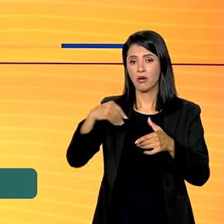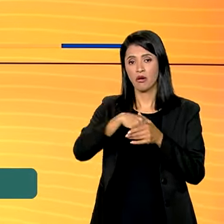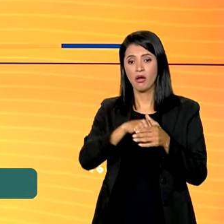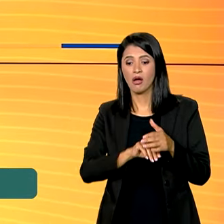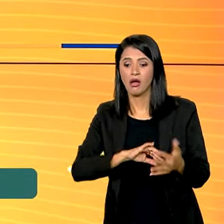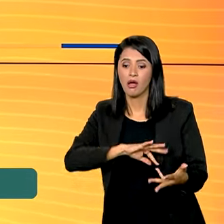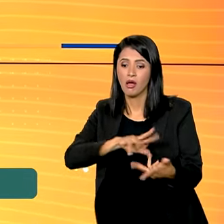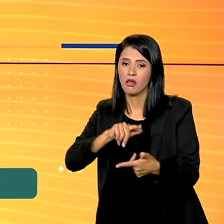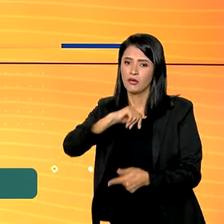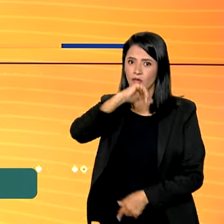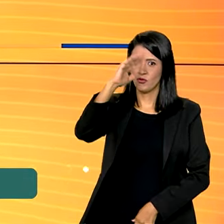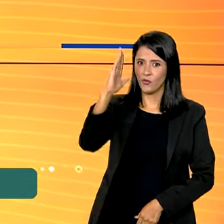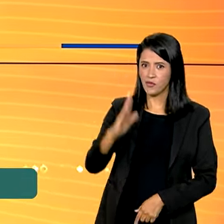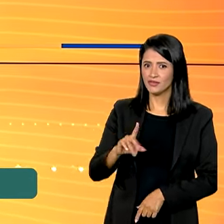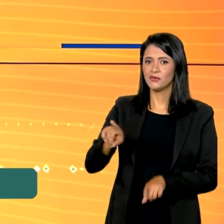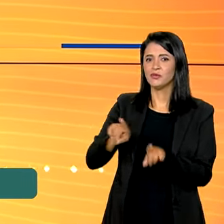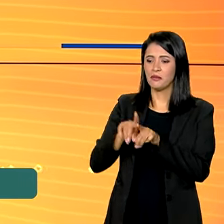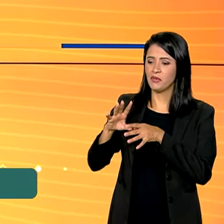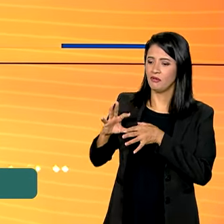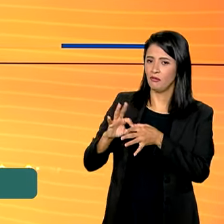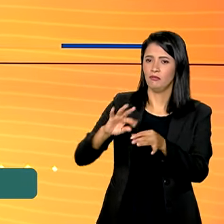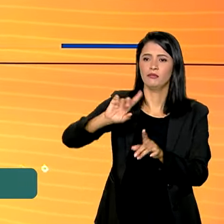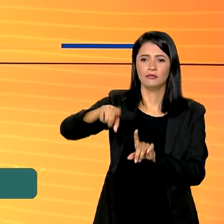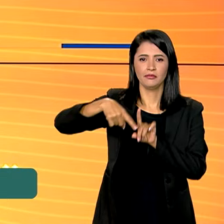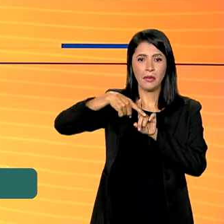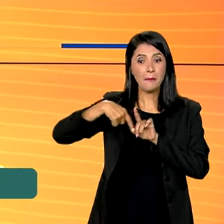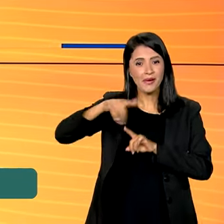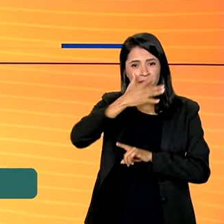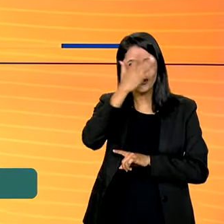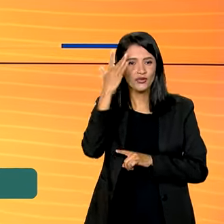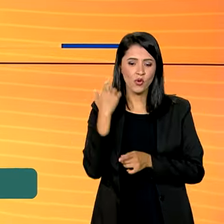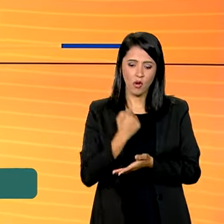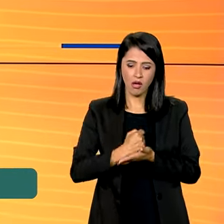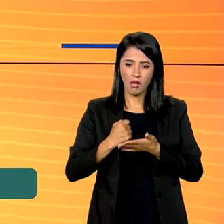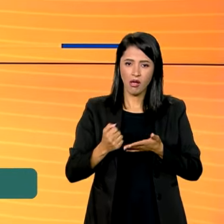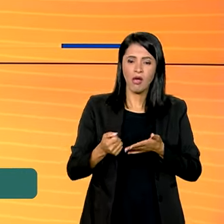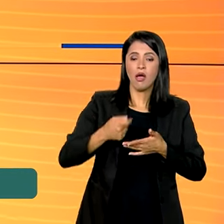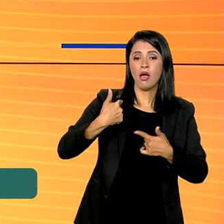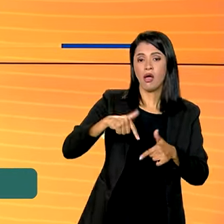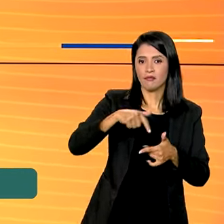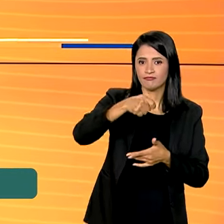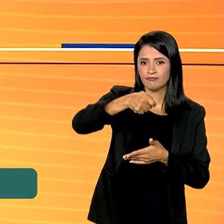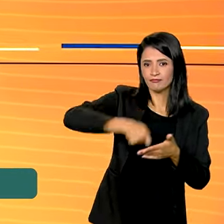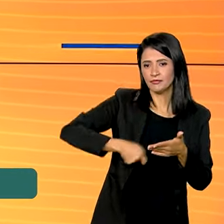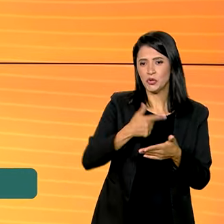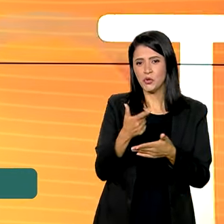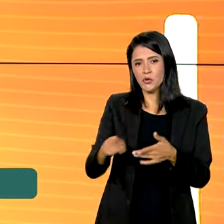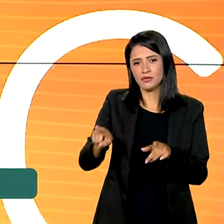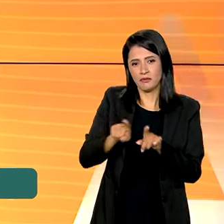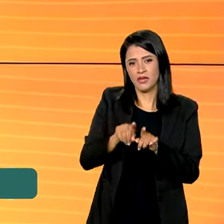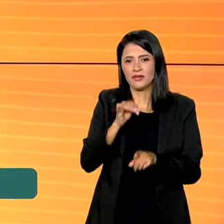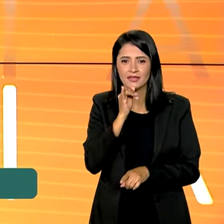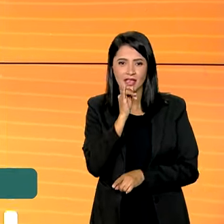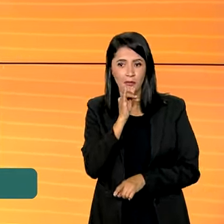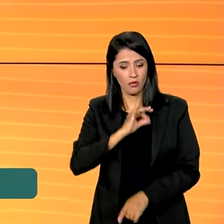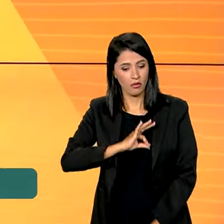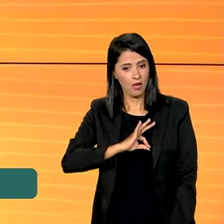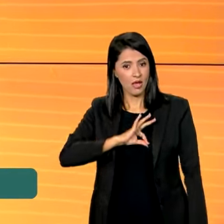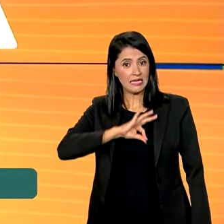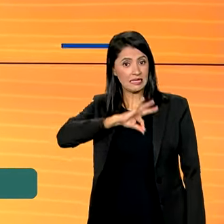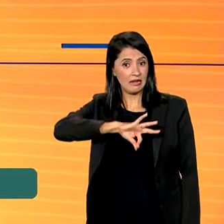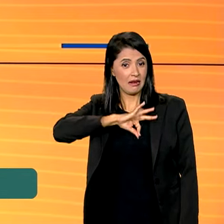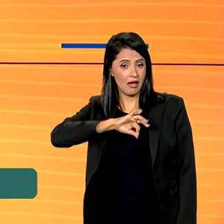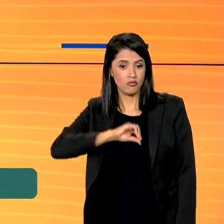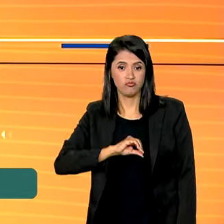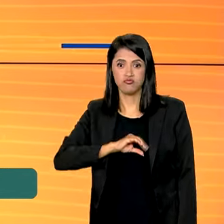o cenário atual é positivo. Temos mais trabalhadores com carteira assinada e outras conquistas, como, por exemplo, o aumento real do